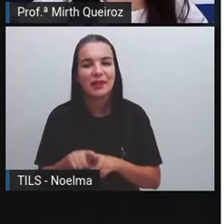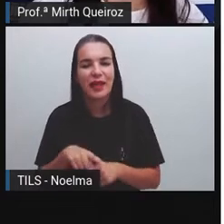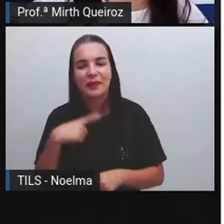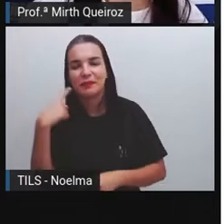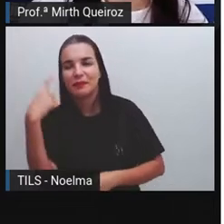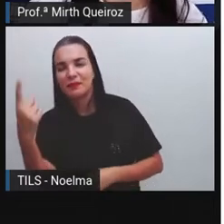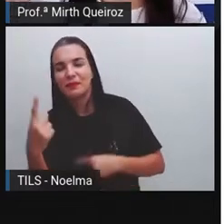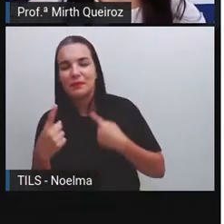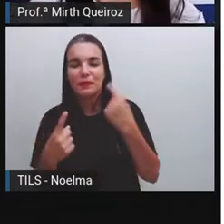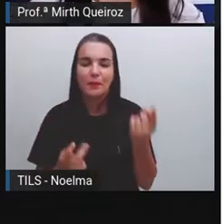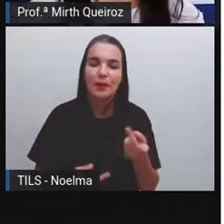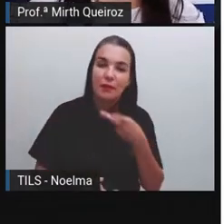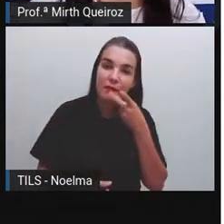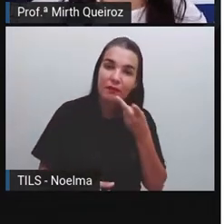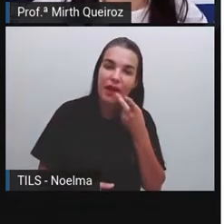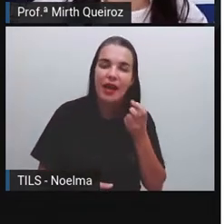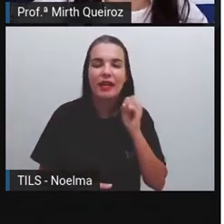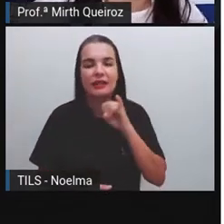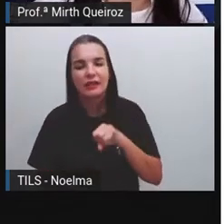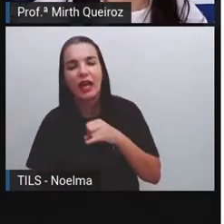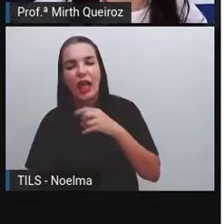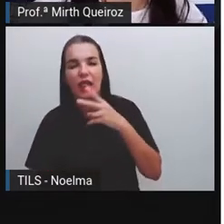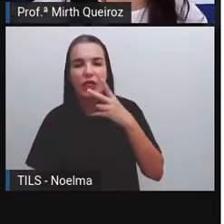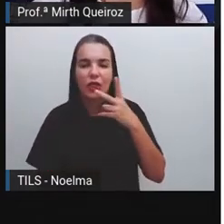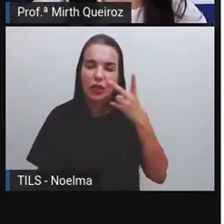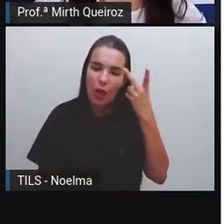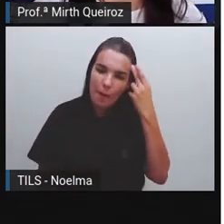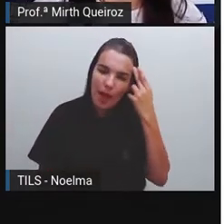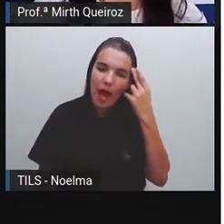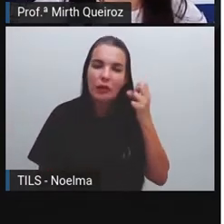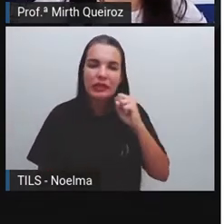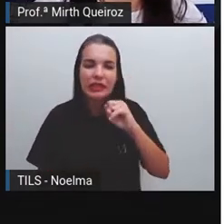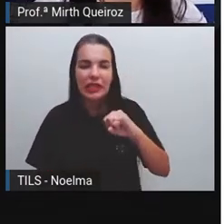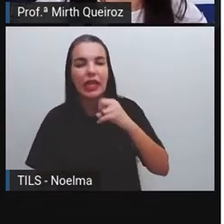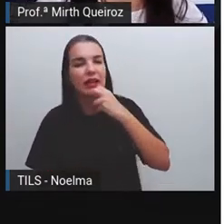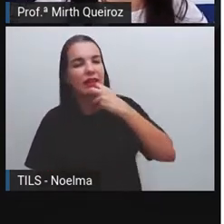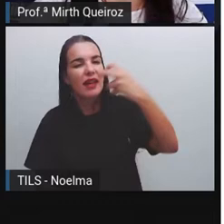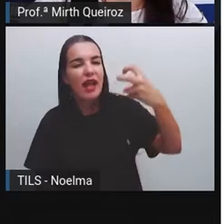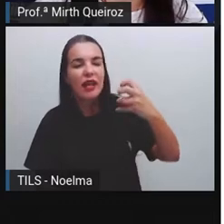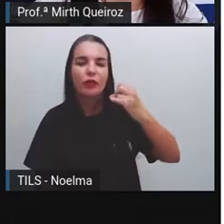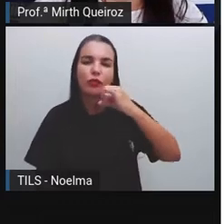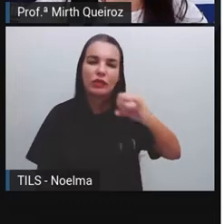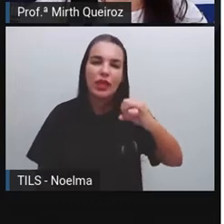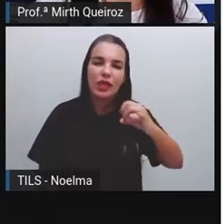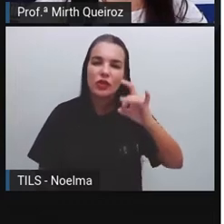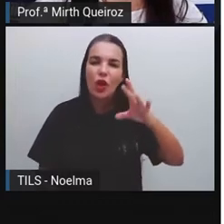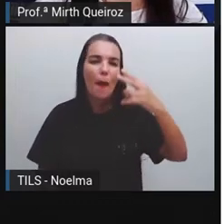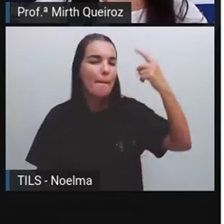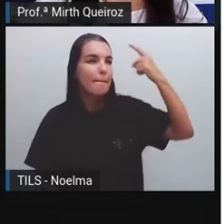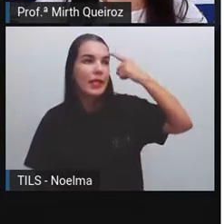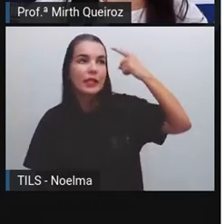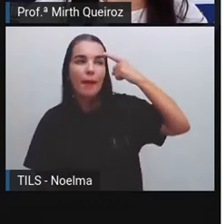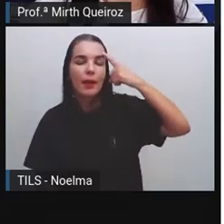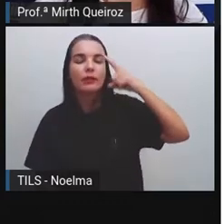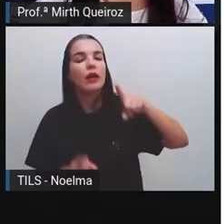Se a fala é normal, se é um grito, se é um pensamento. A gente vai conseguir compreender a partir dos balões que estão sendo